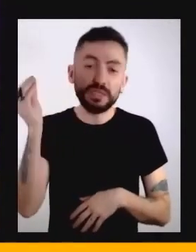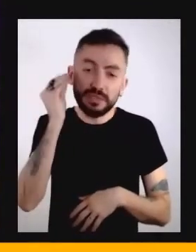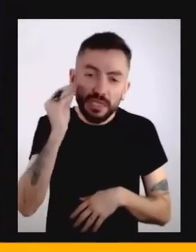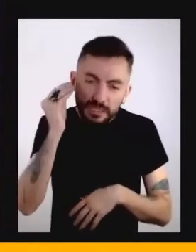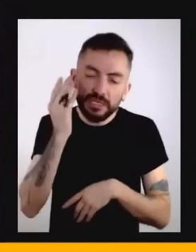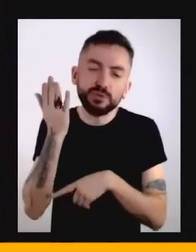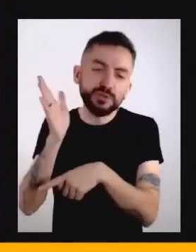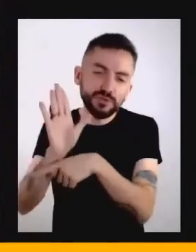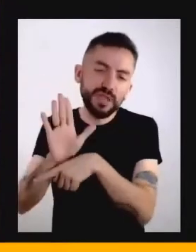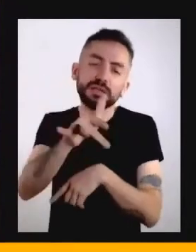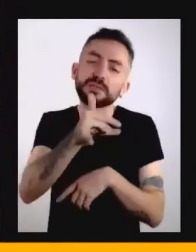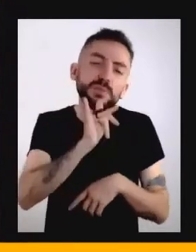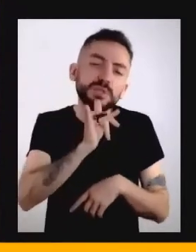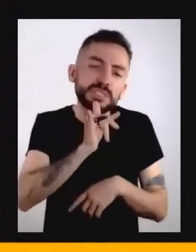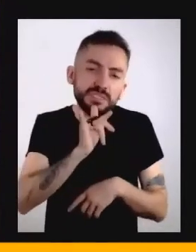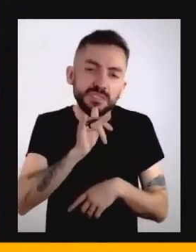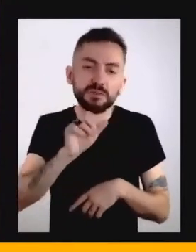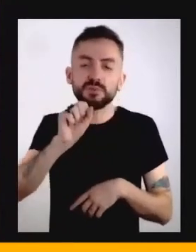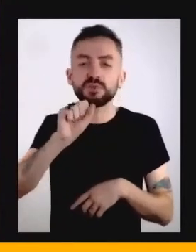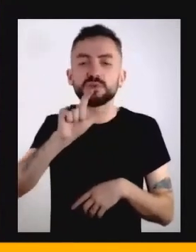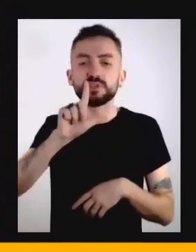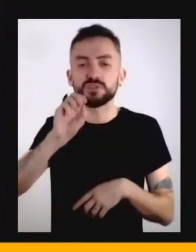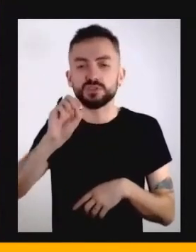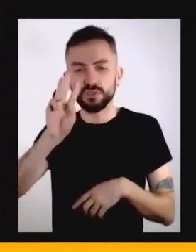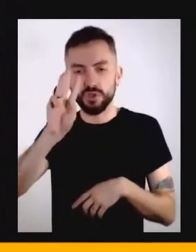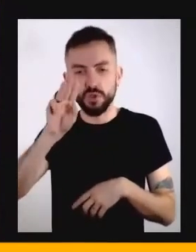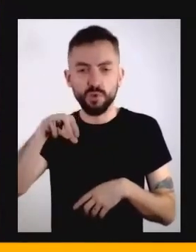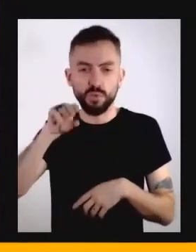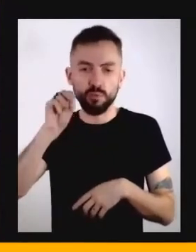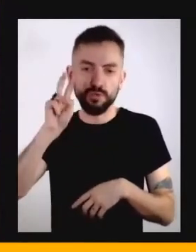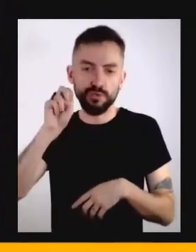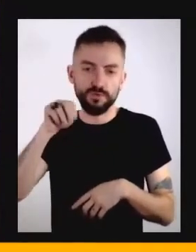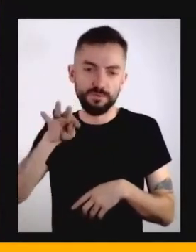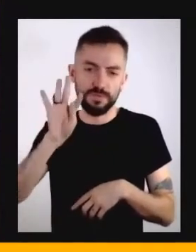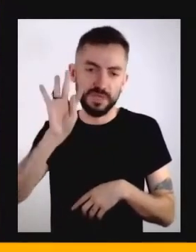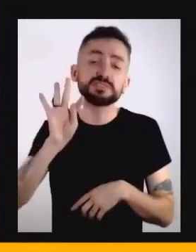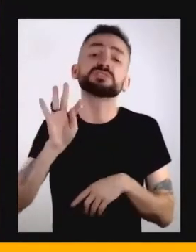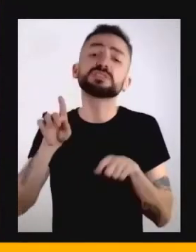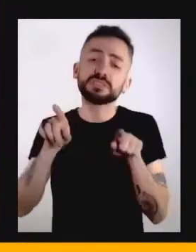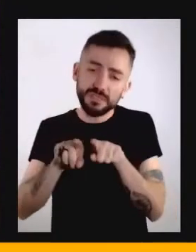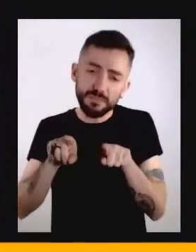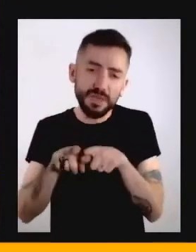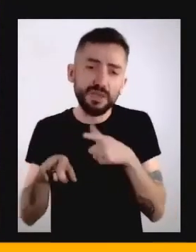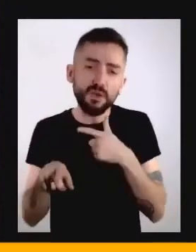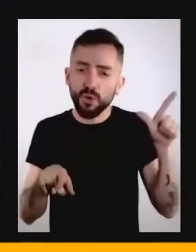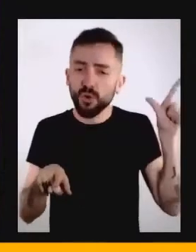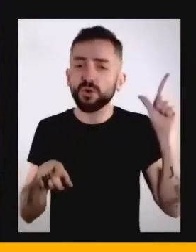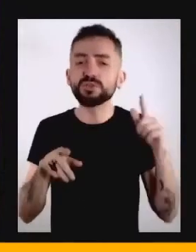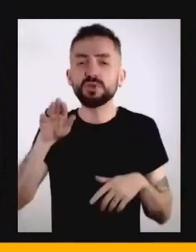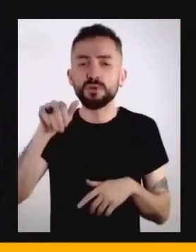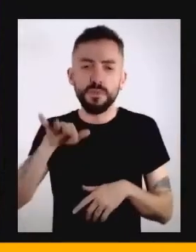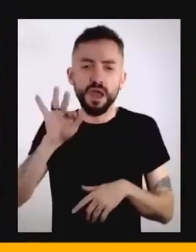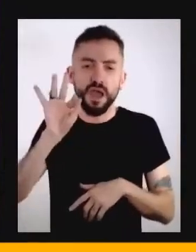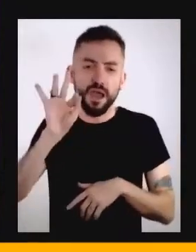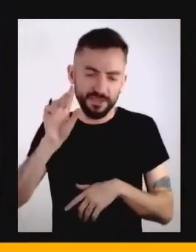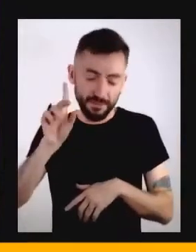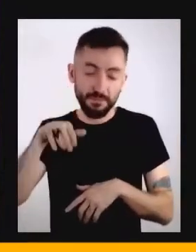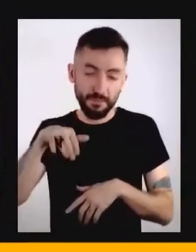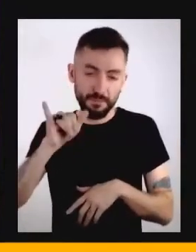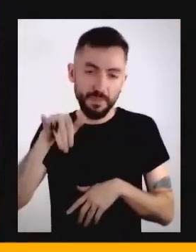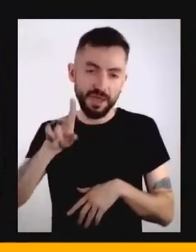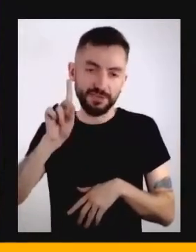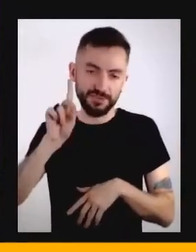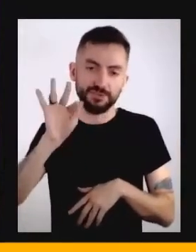falam, por exemplo, como slow movement, ou mesmo que estão embaixo desse guarda-chuva, como mindfulness, que são movimentos que nos fazem